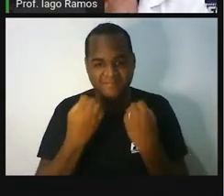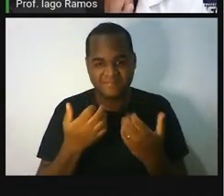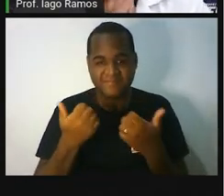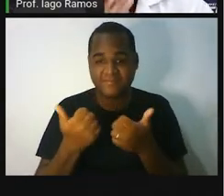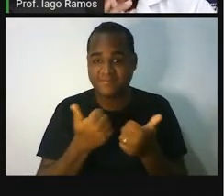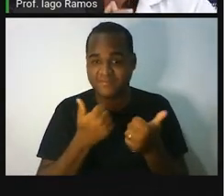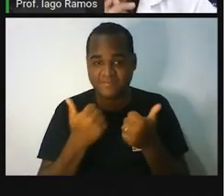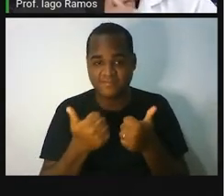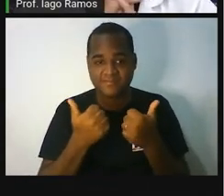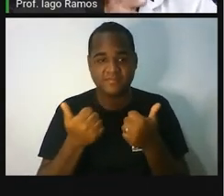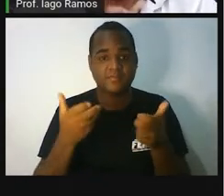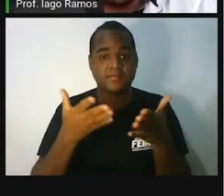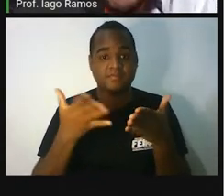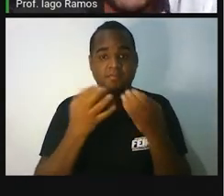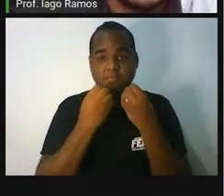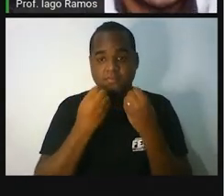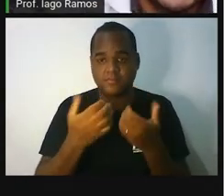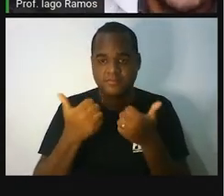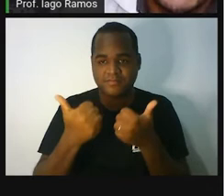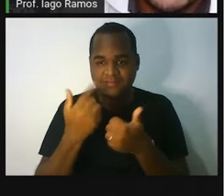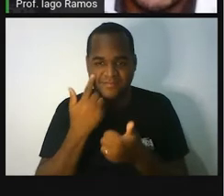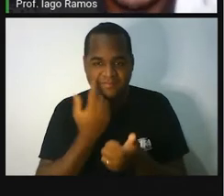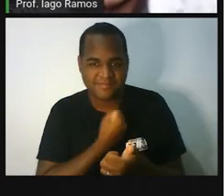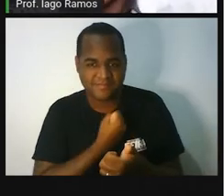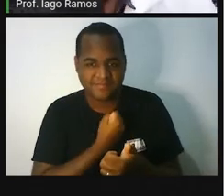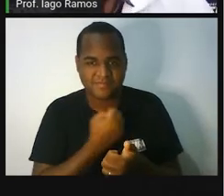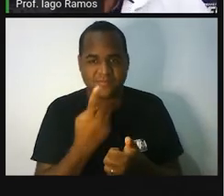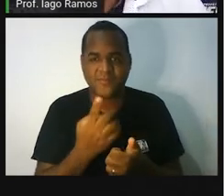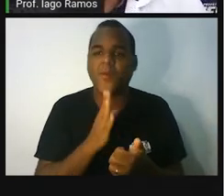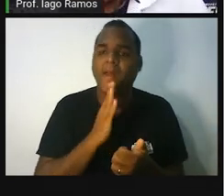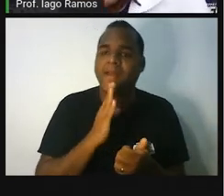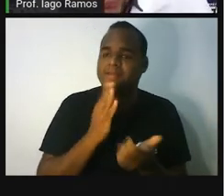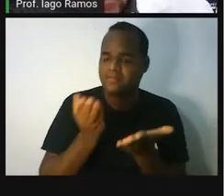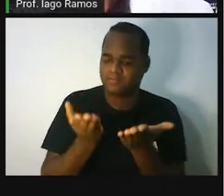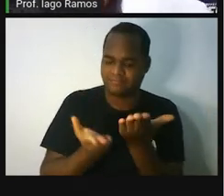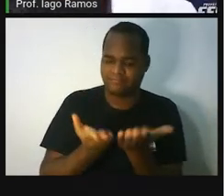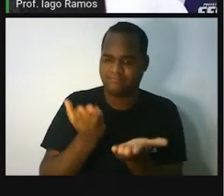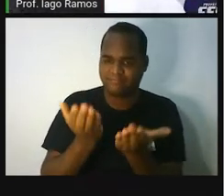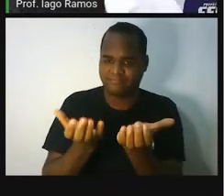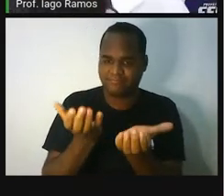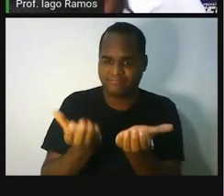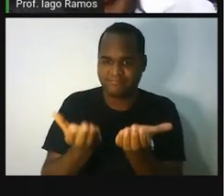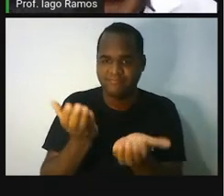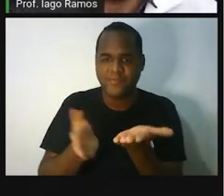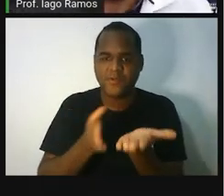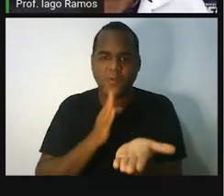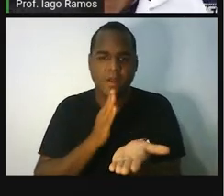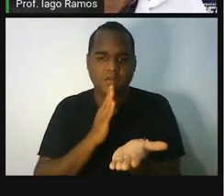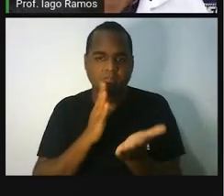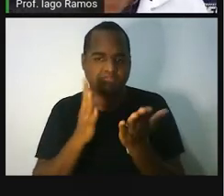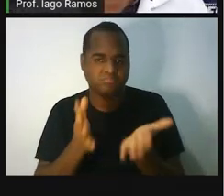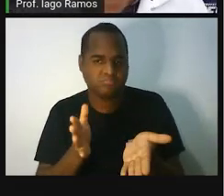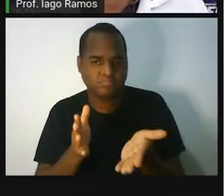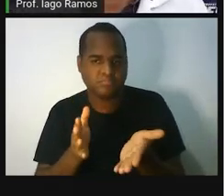O que é que tem para nós nessa etapa 1? Você conhece a balança de dois pratos? Você já viu essa balança?